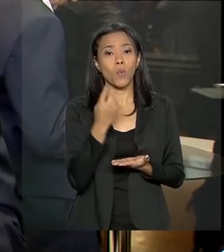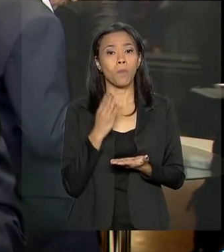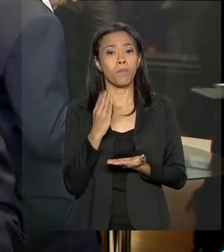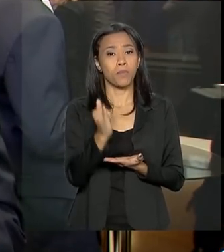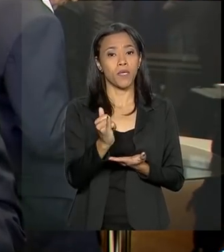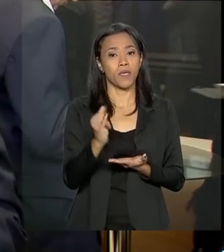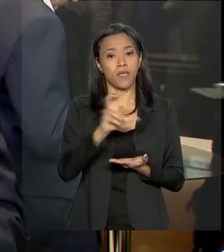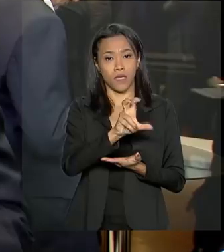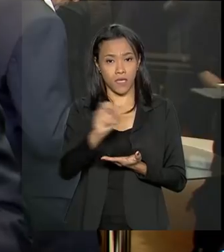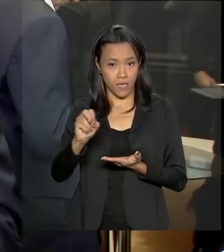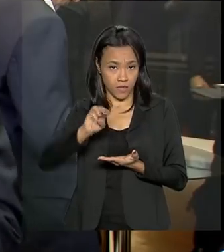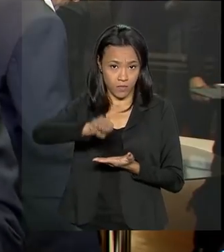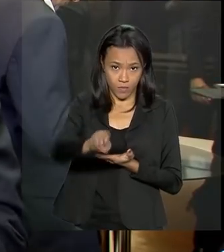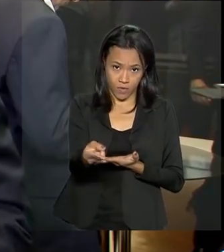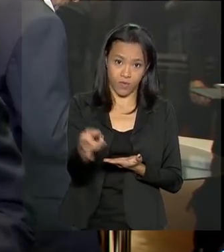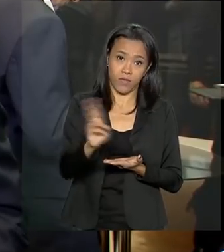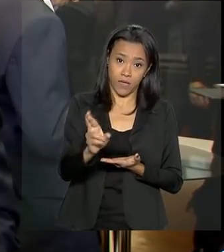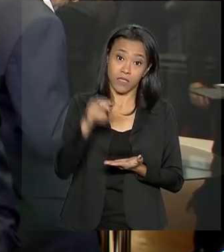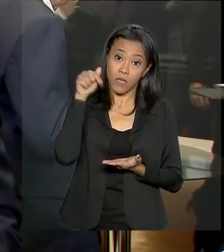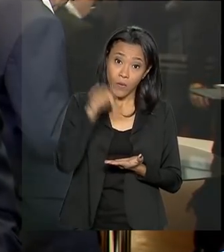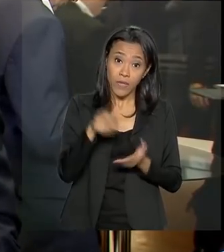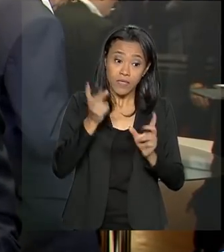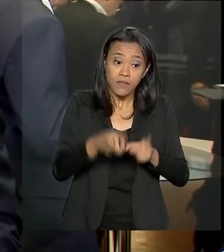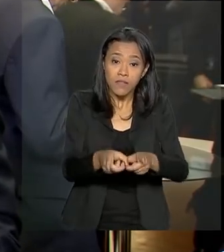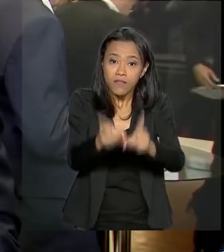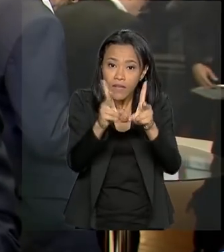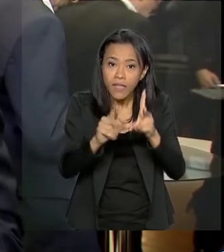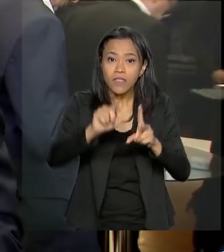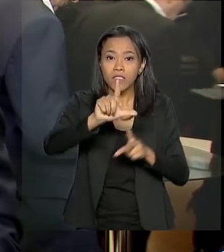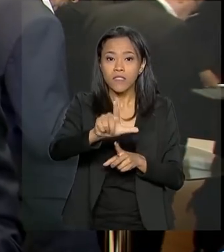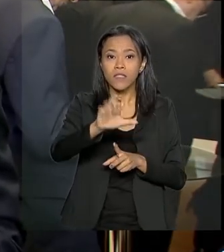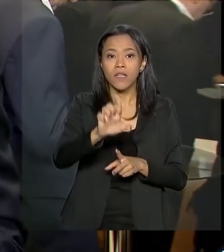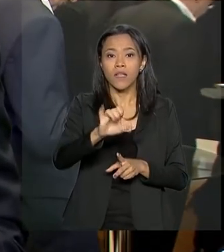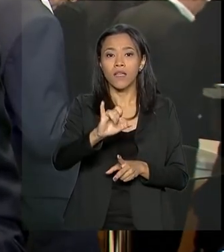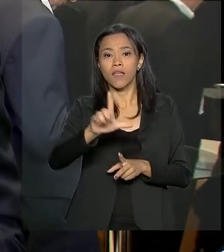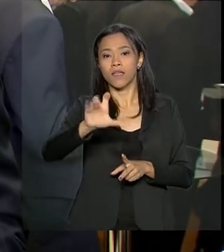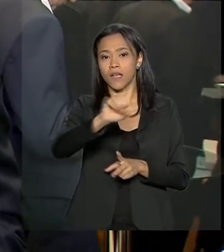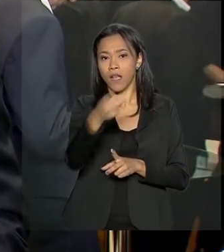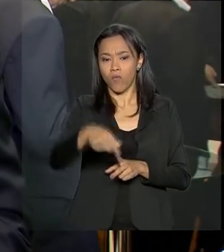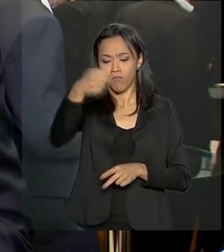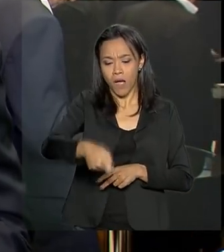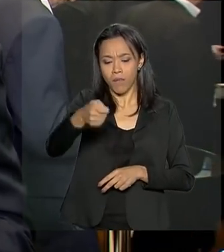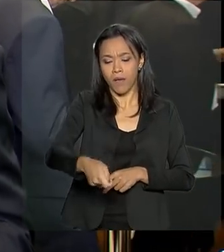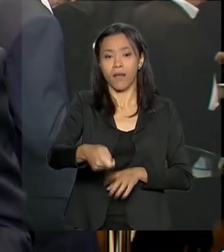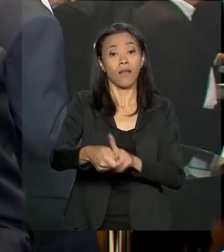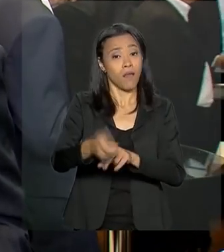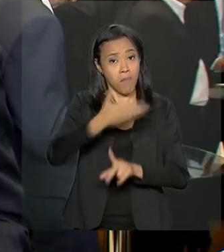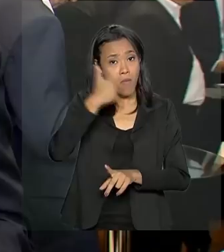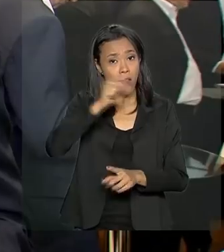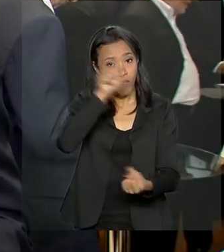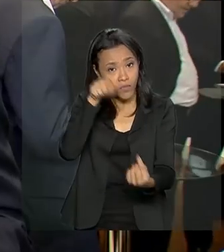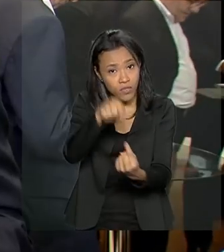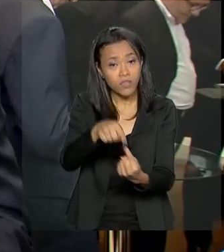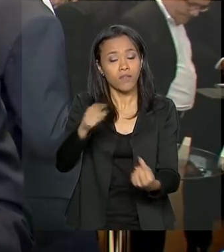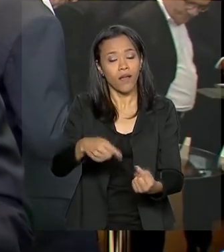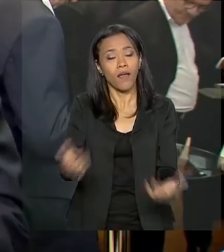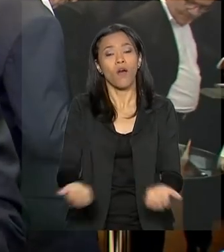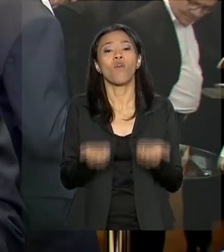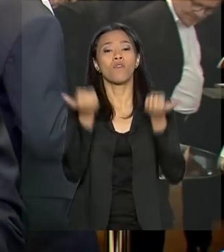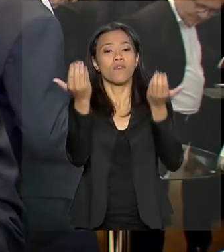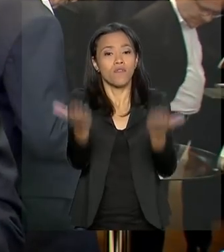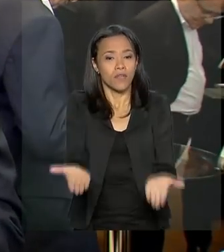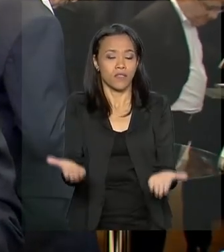bilhão. Com esse leilão, o governo pretende também aumentar a qualidade dos serviços que são oferecidos